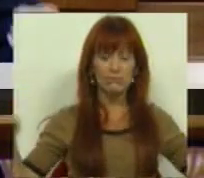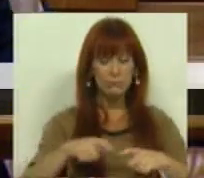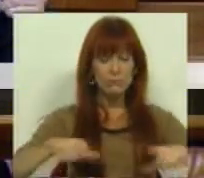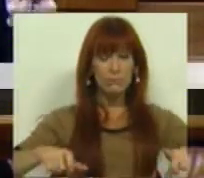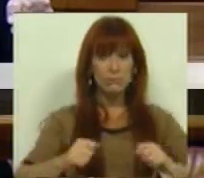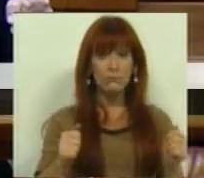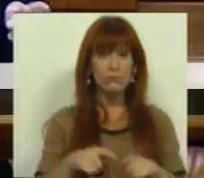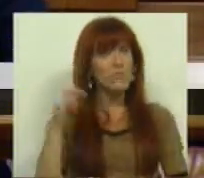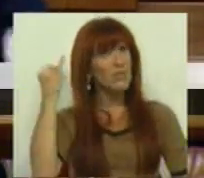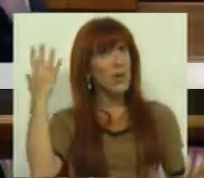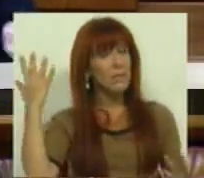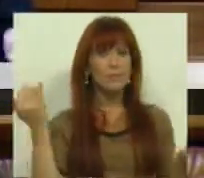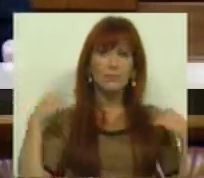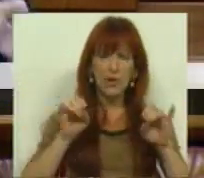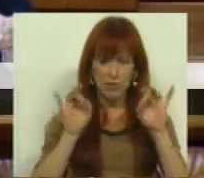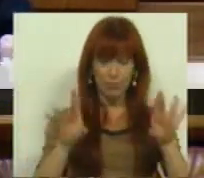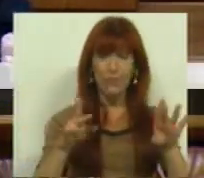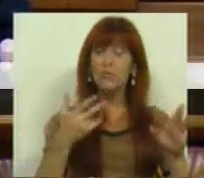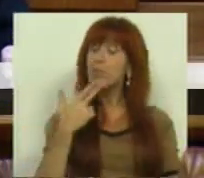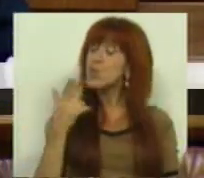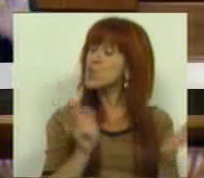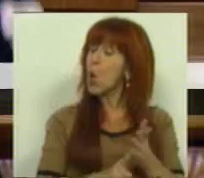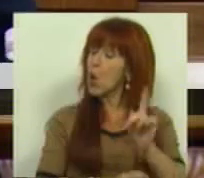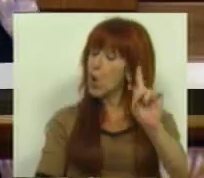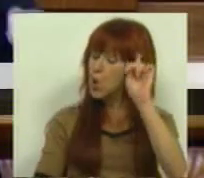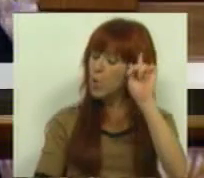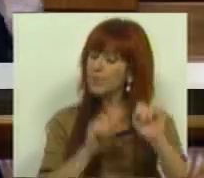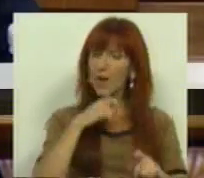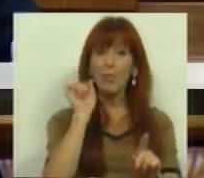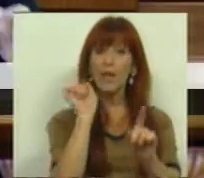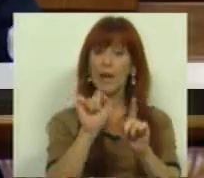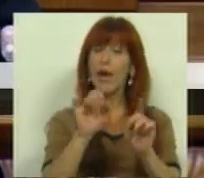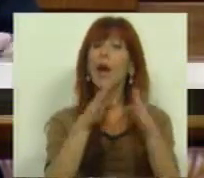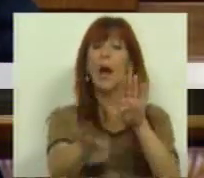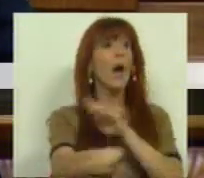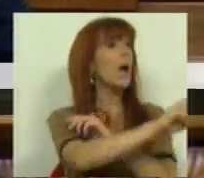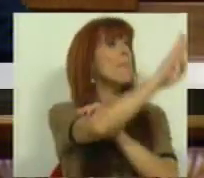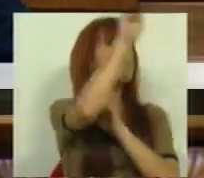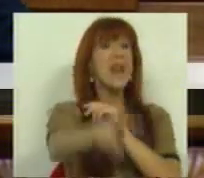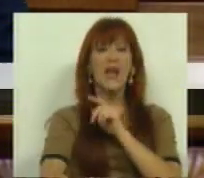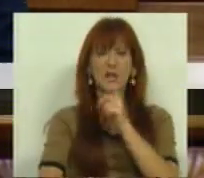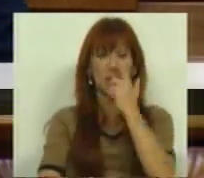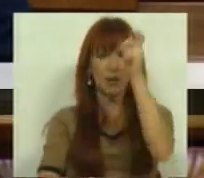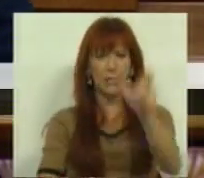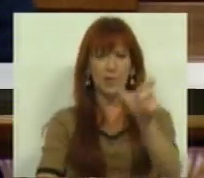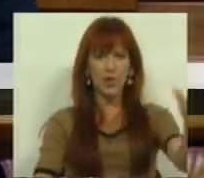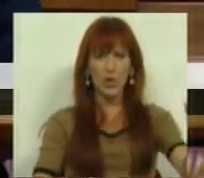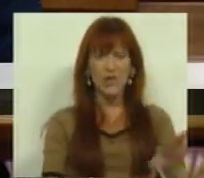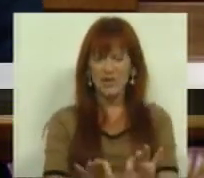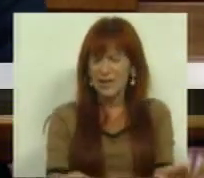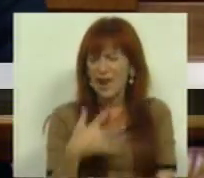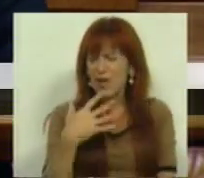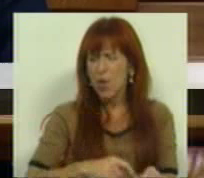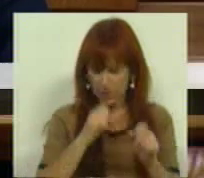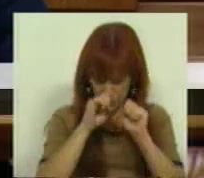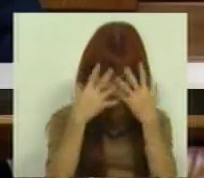Balcão é virtual, mas o despejo é bem real e pode bater à porta de milhares de pessoas. É com completo